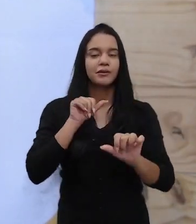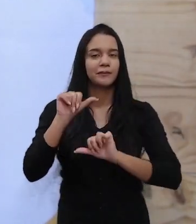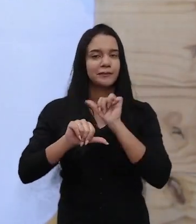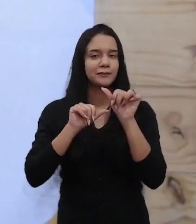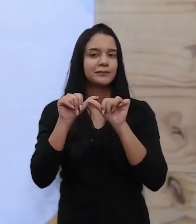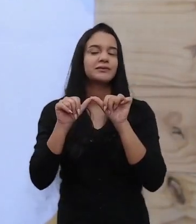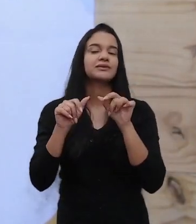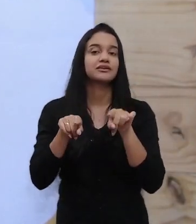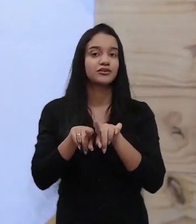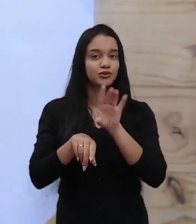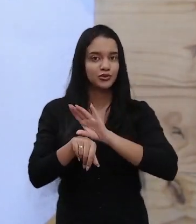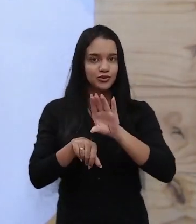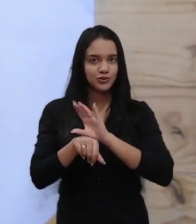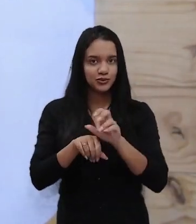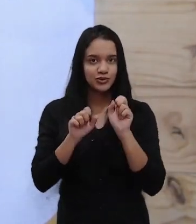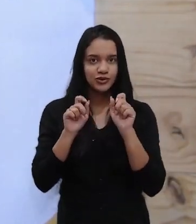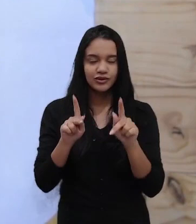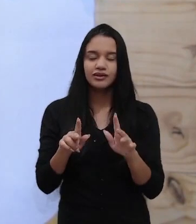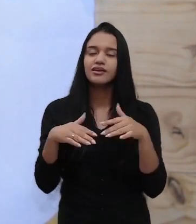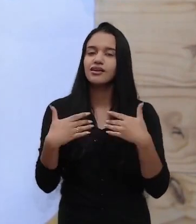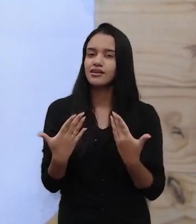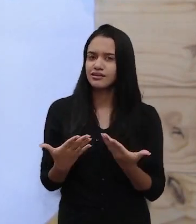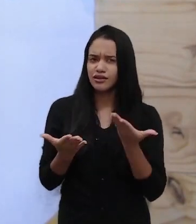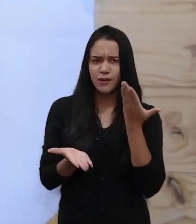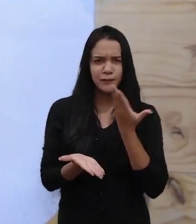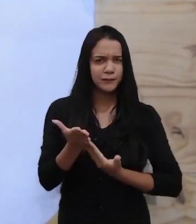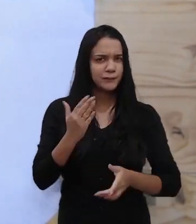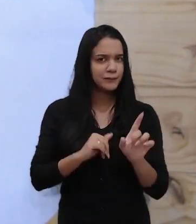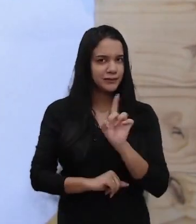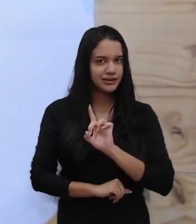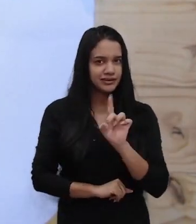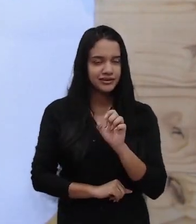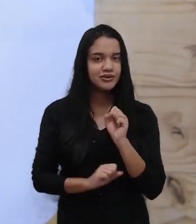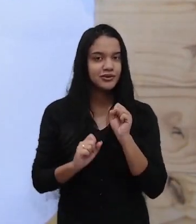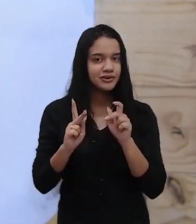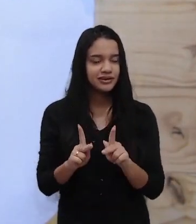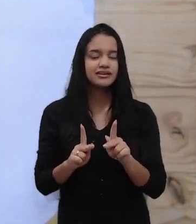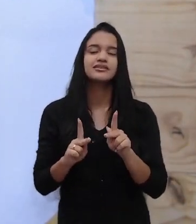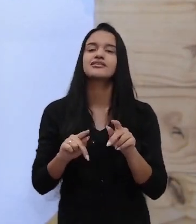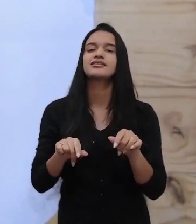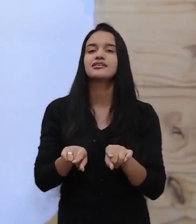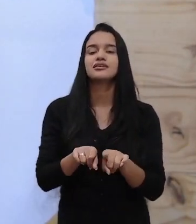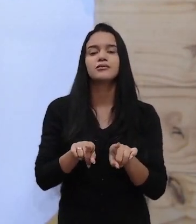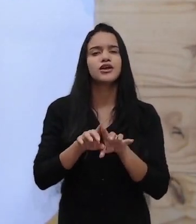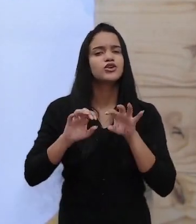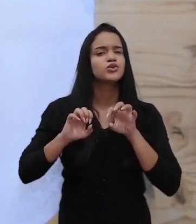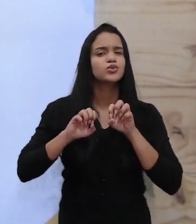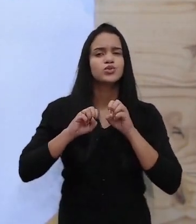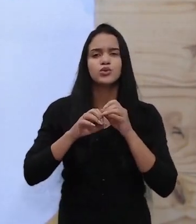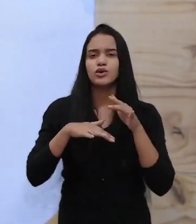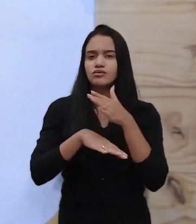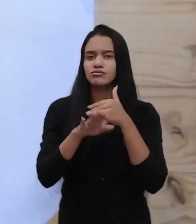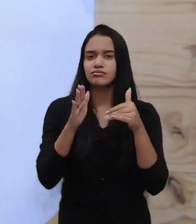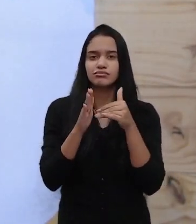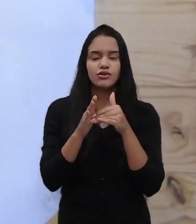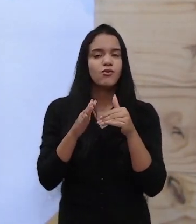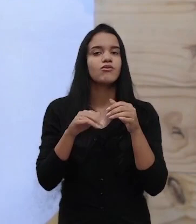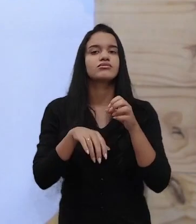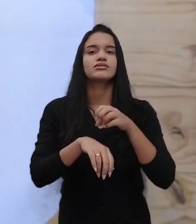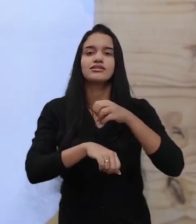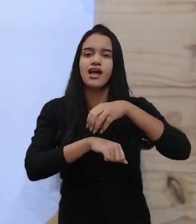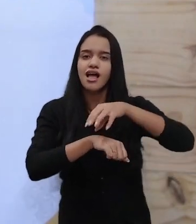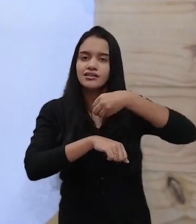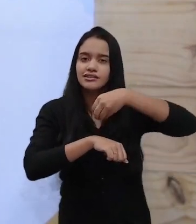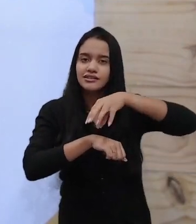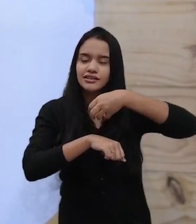acerca do seu curso. Tá bom? Então não perde, tá certo? Todas as dicas que a gente coloca lá no Educa.pe e também se